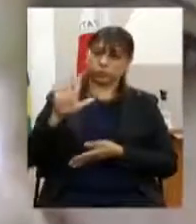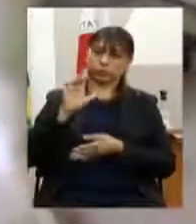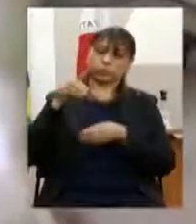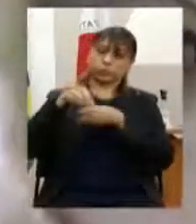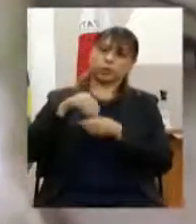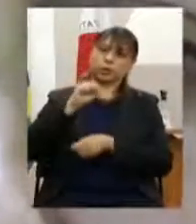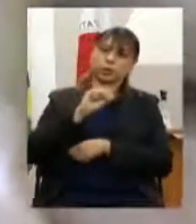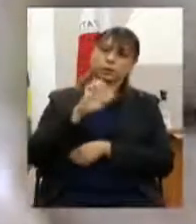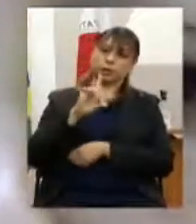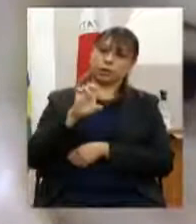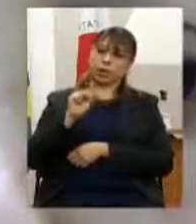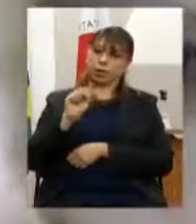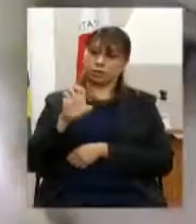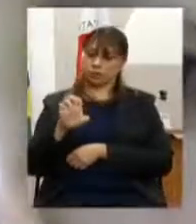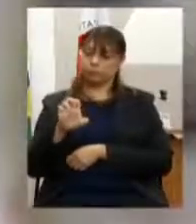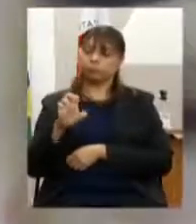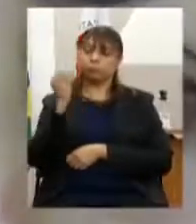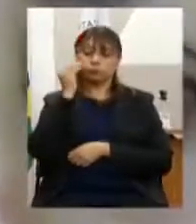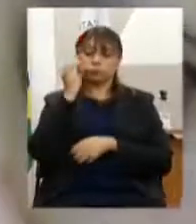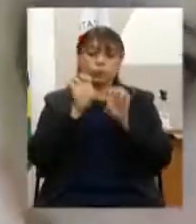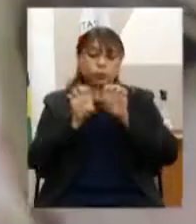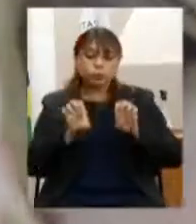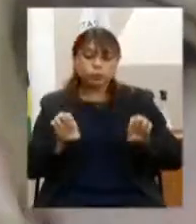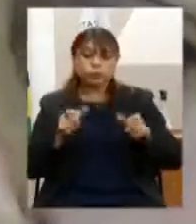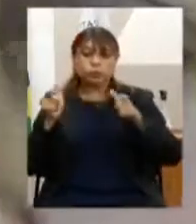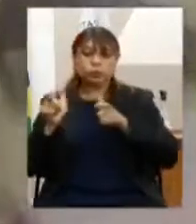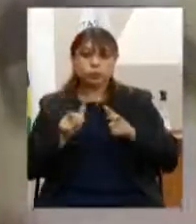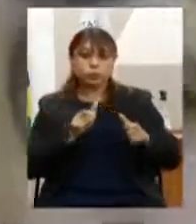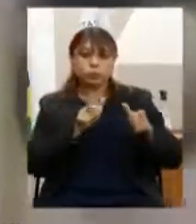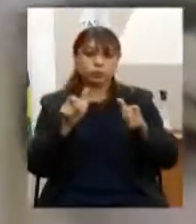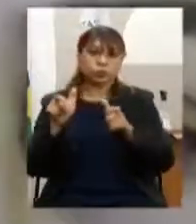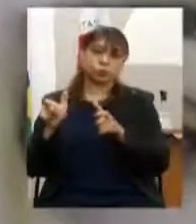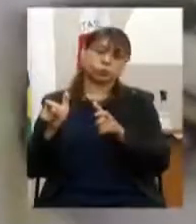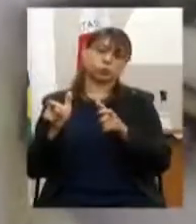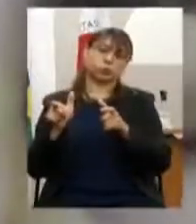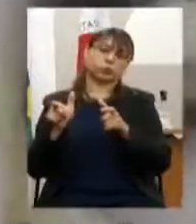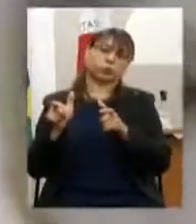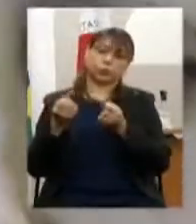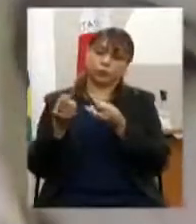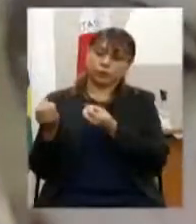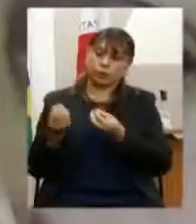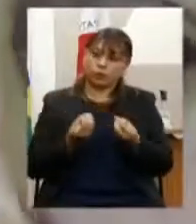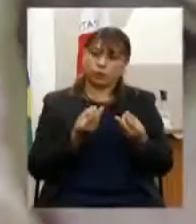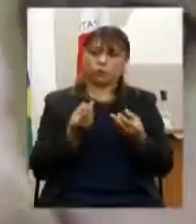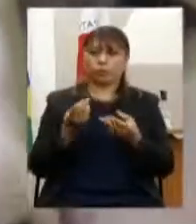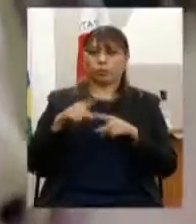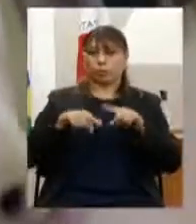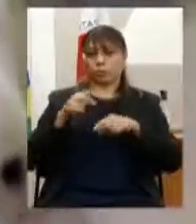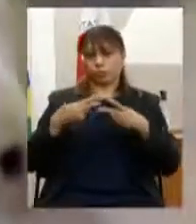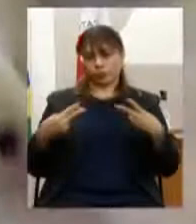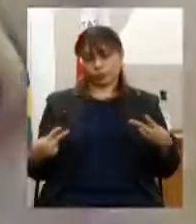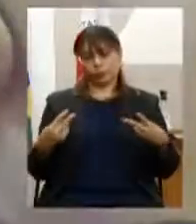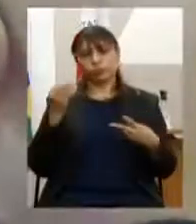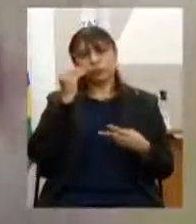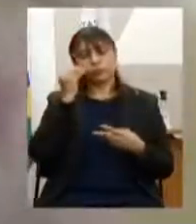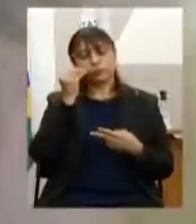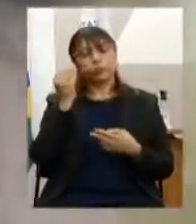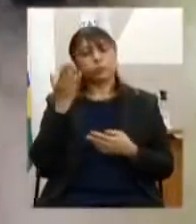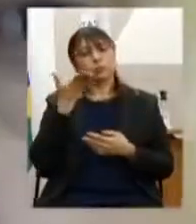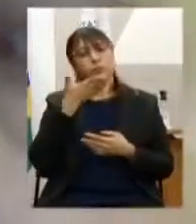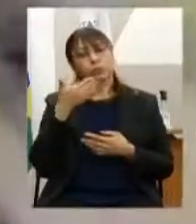implantar e estruturar espaços para comercialização dos produtos, visando contribuir para inclusão